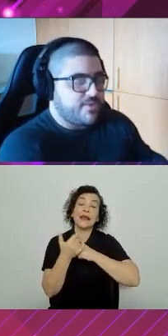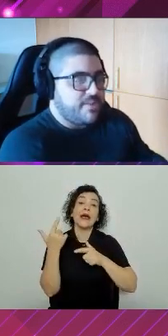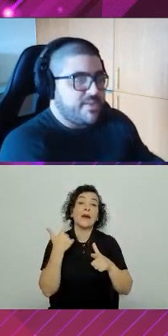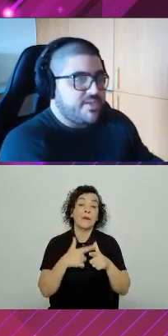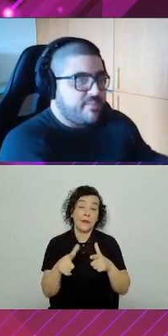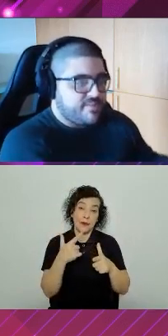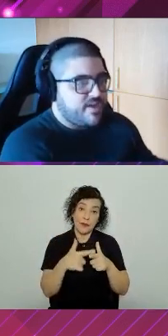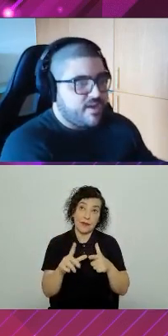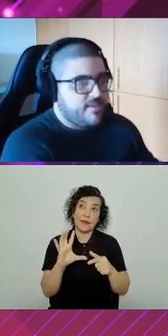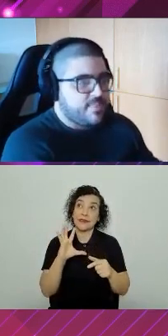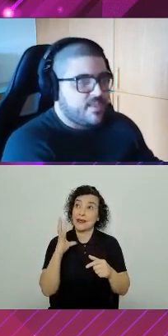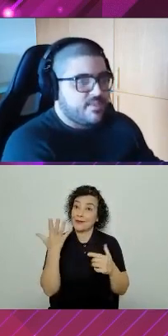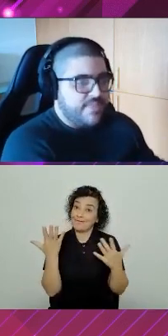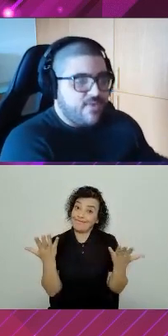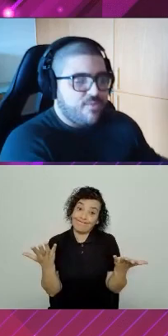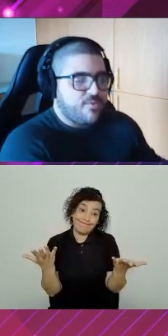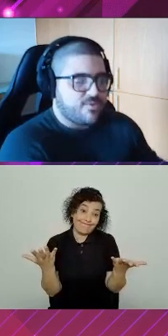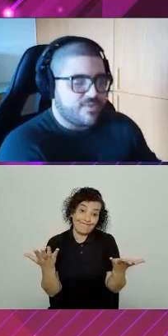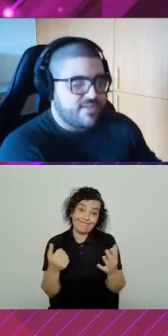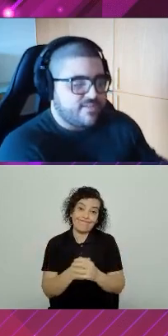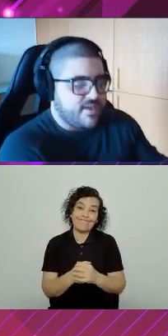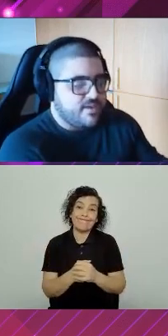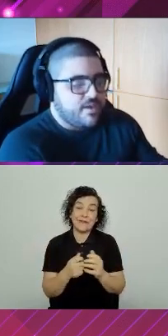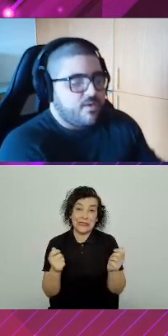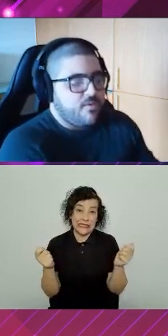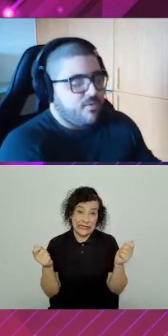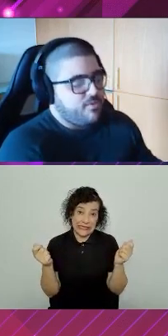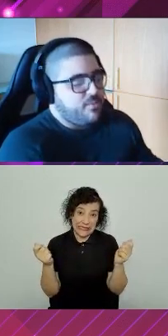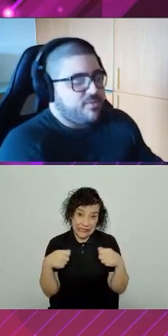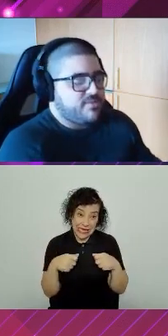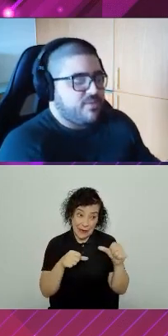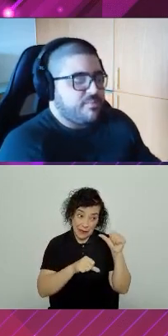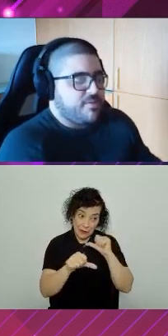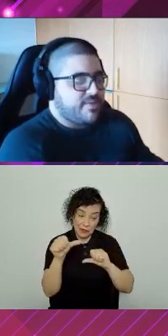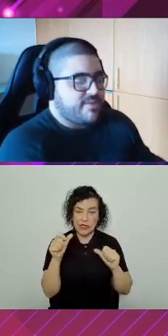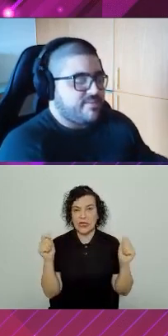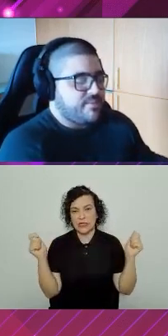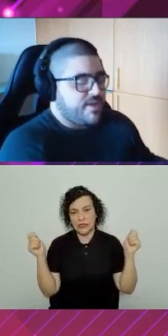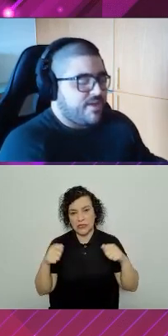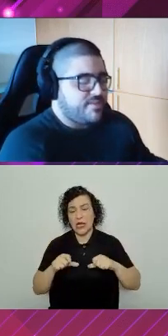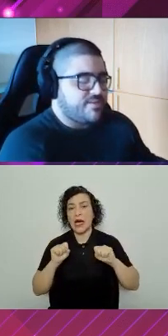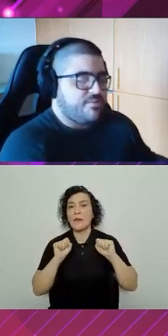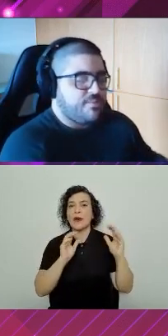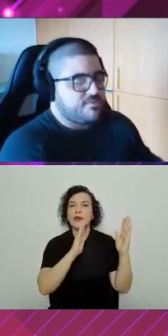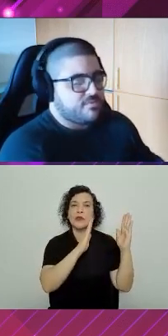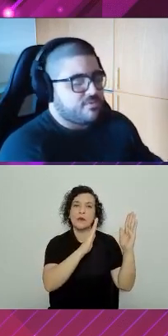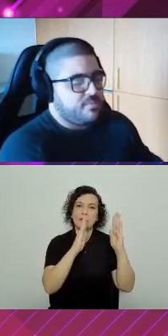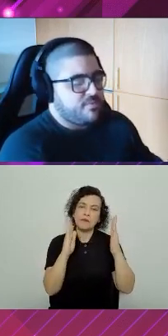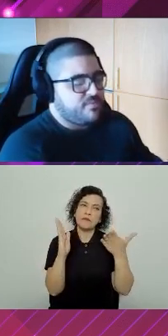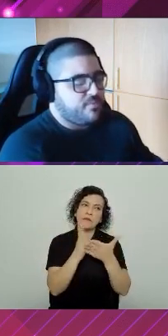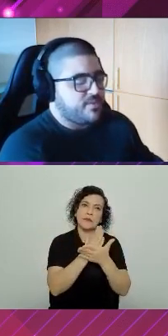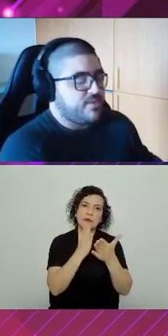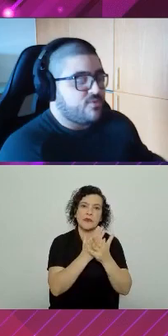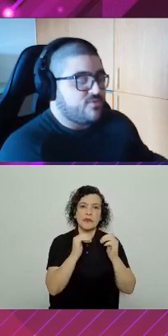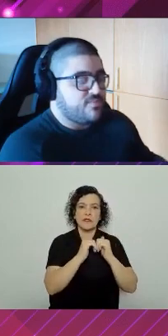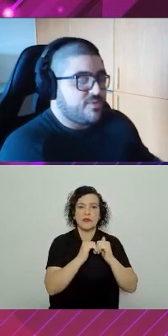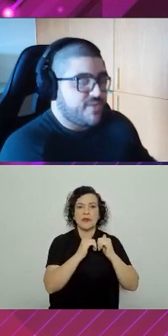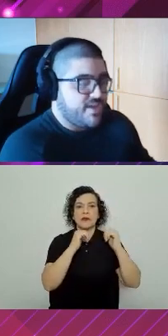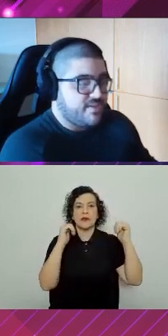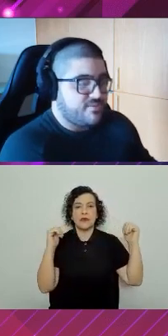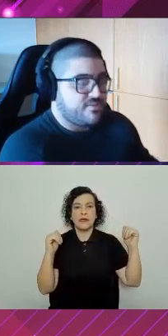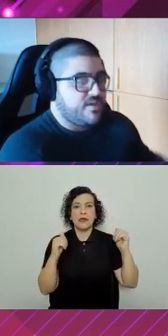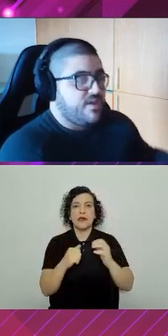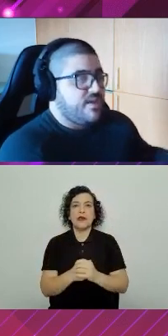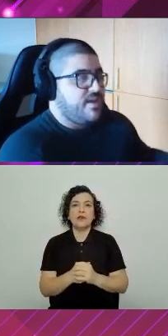obrigatoriamente a gente vai passar. Tem como contornar? Tem. Como? Eu posso ter uma biblioteca separada, que eu posso importar em todos os